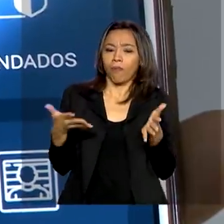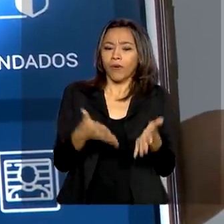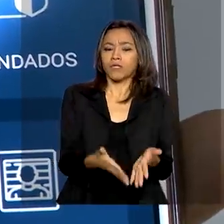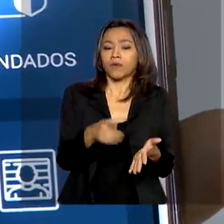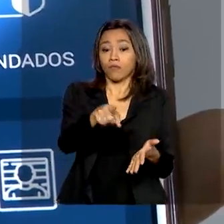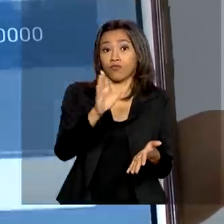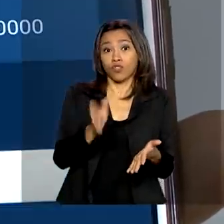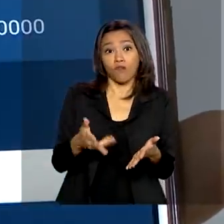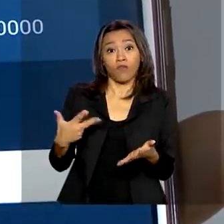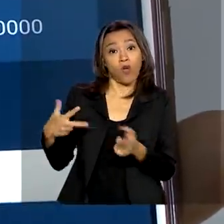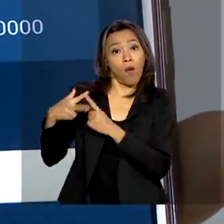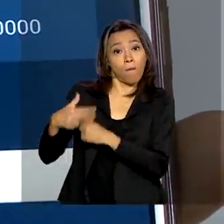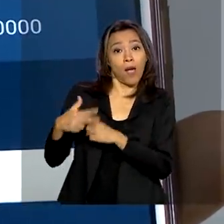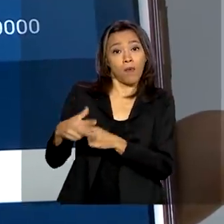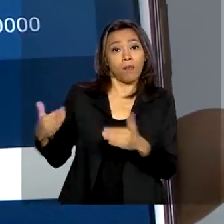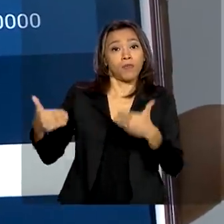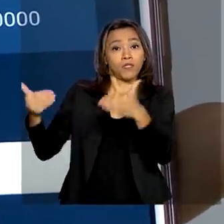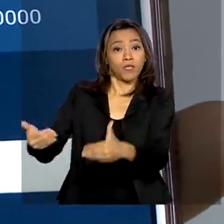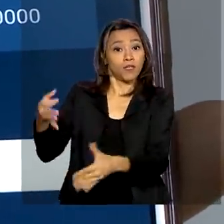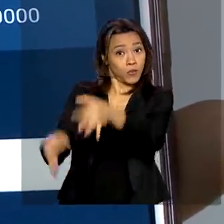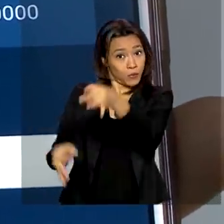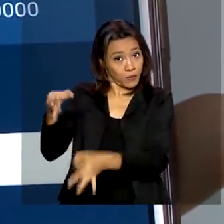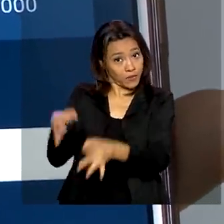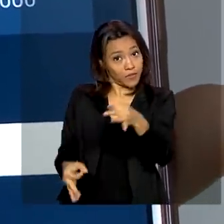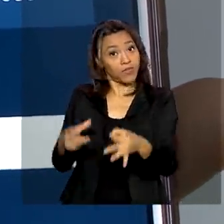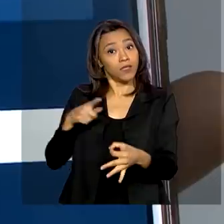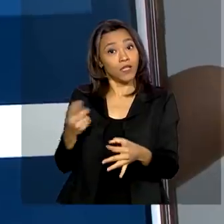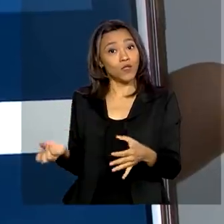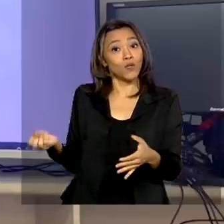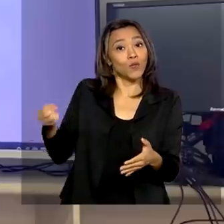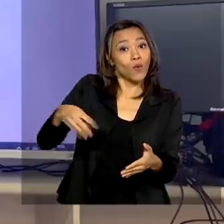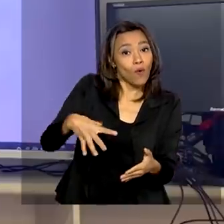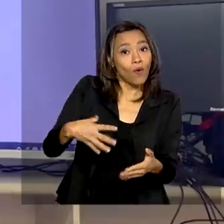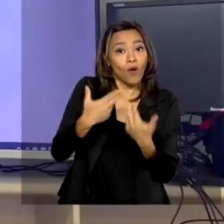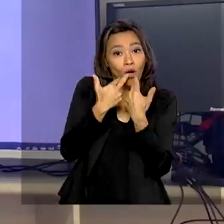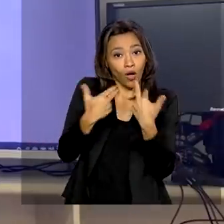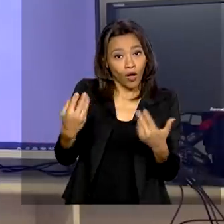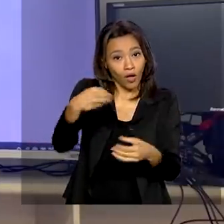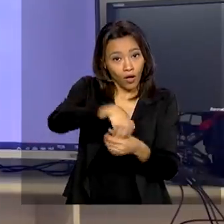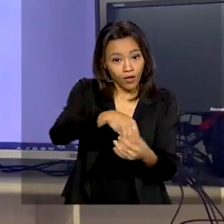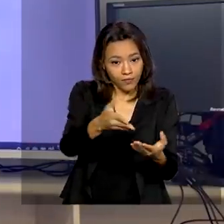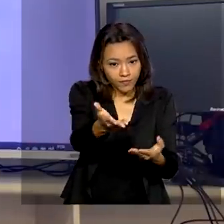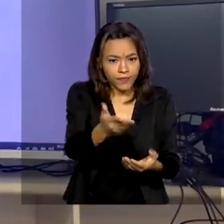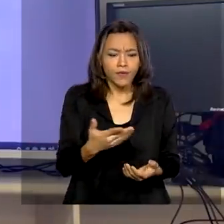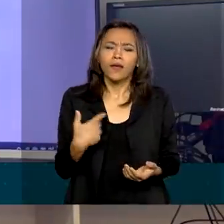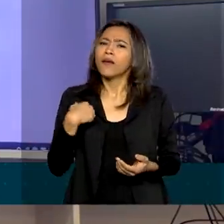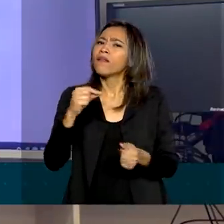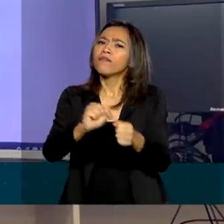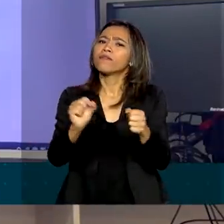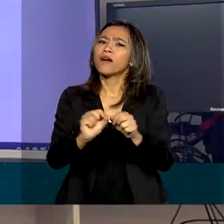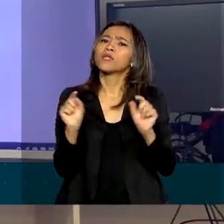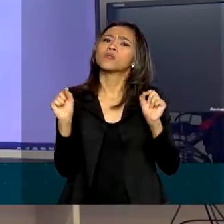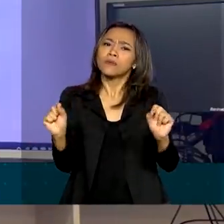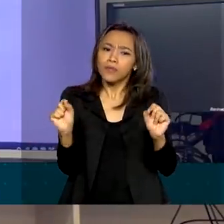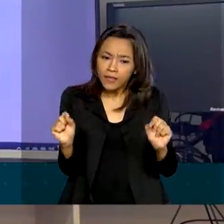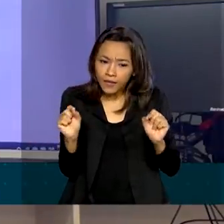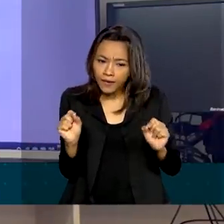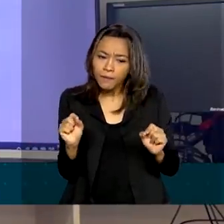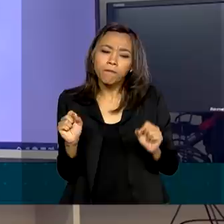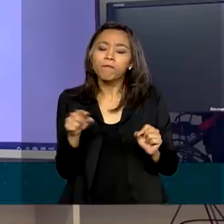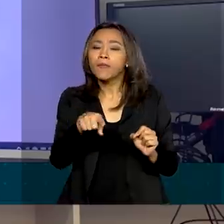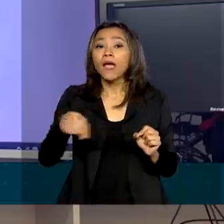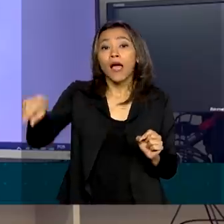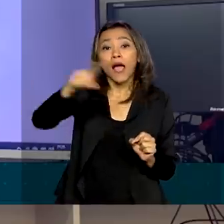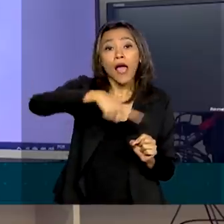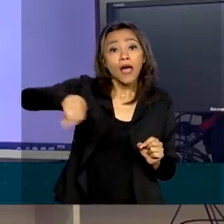atualizado pelo Ministério da Justiça e ganhou nova versão. O que esse módulo faz? Ele vai possibilitar ao